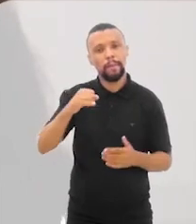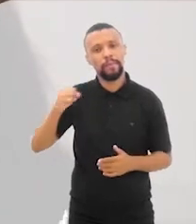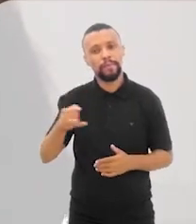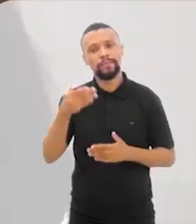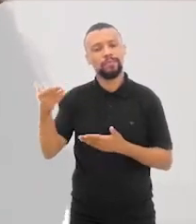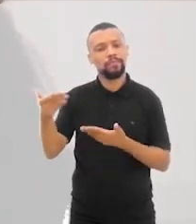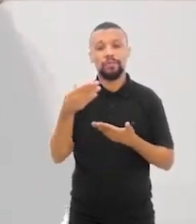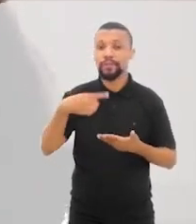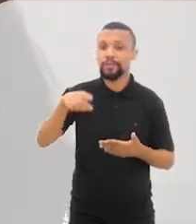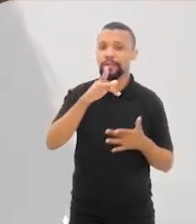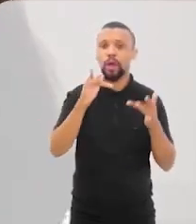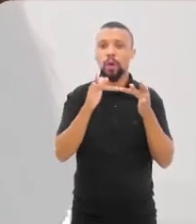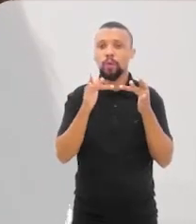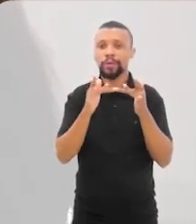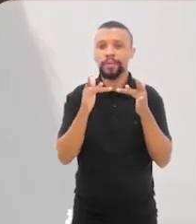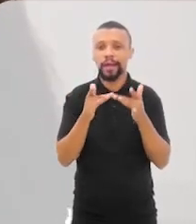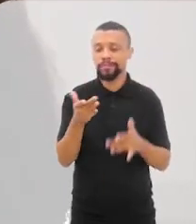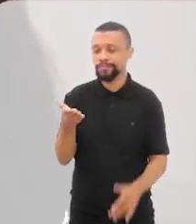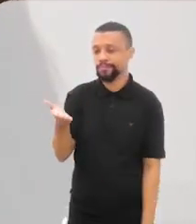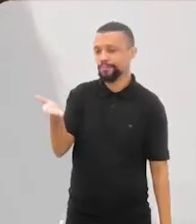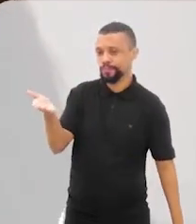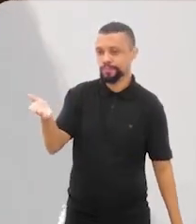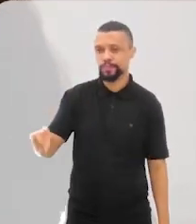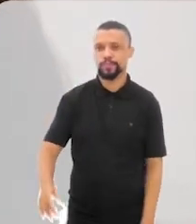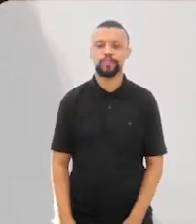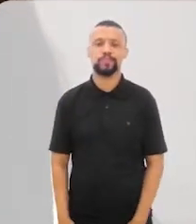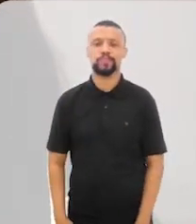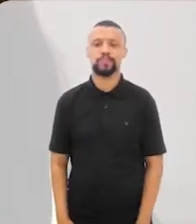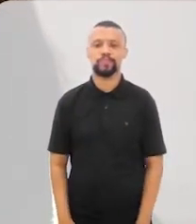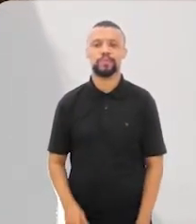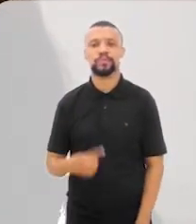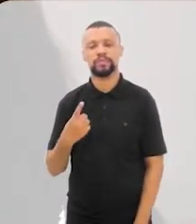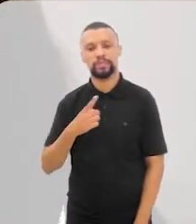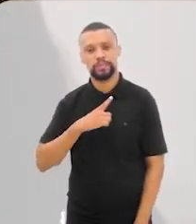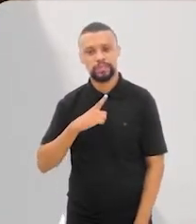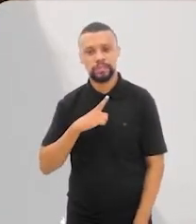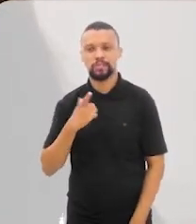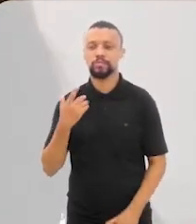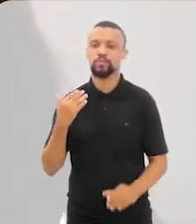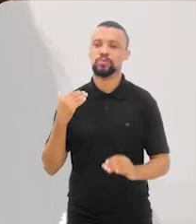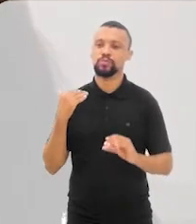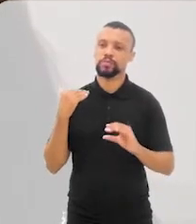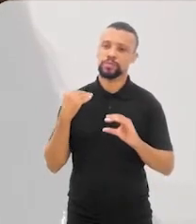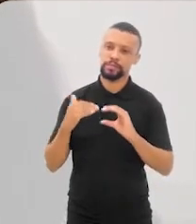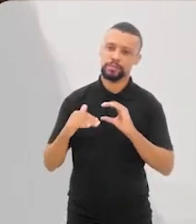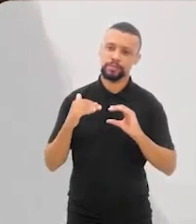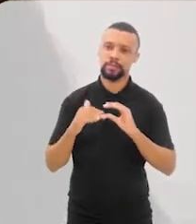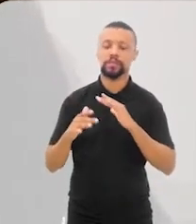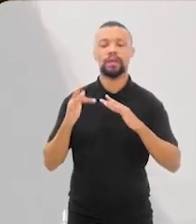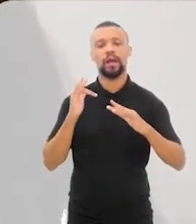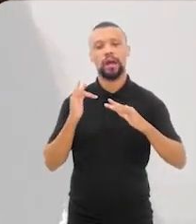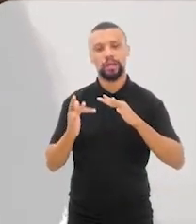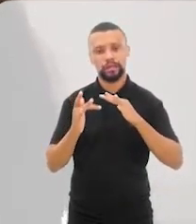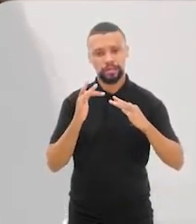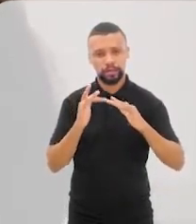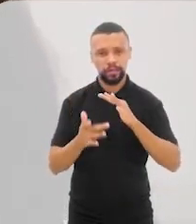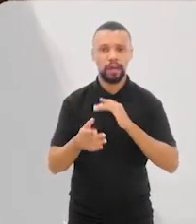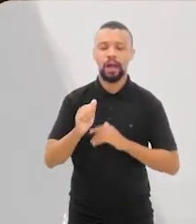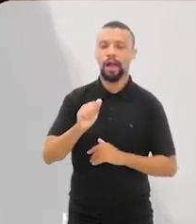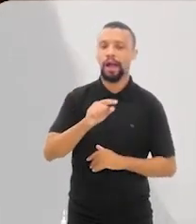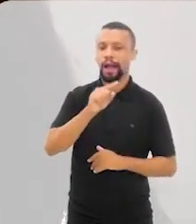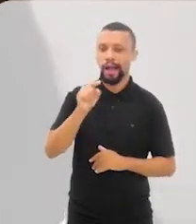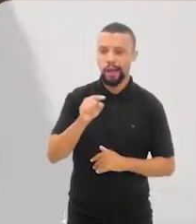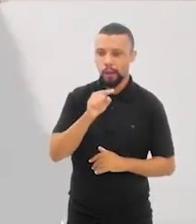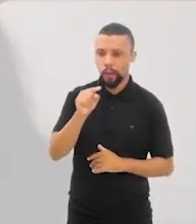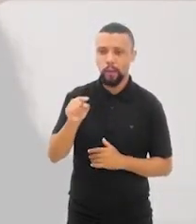fica o convite para todos entrarem em contato. A gente depois tem e-mail, tem as redes sociais